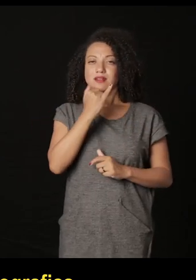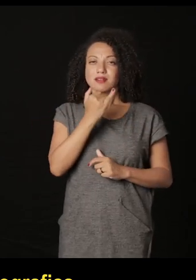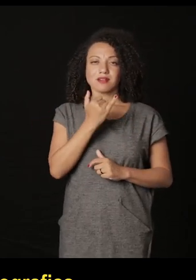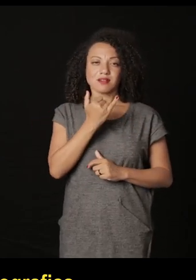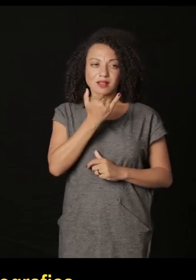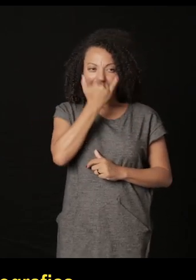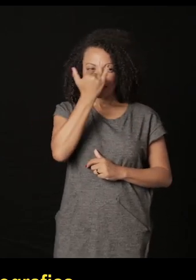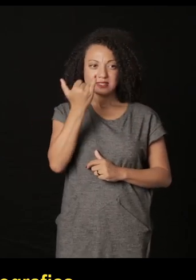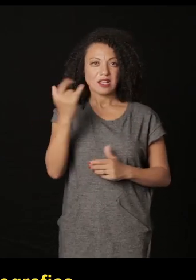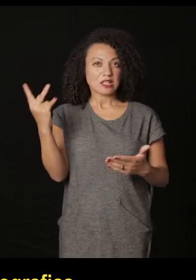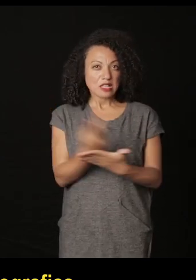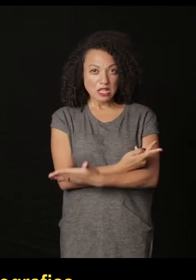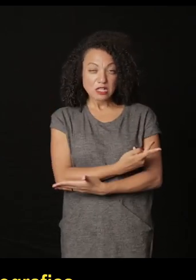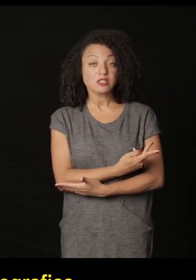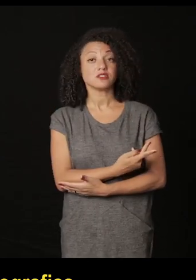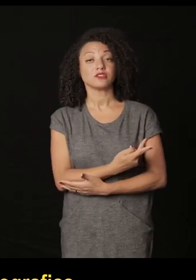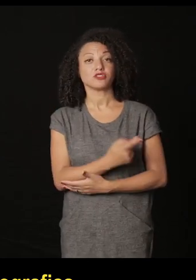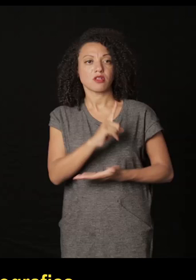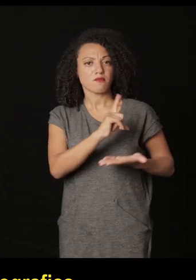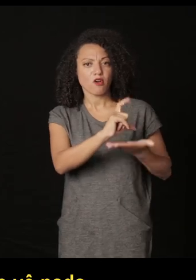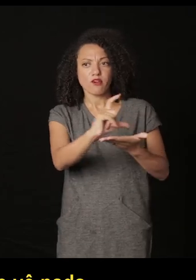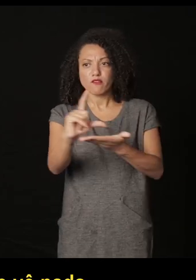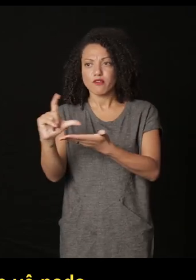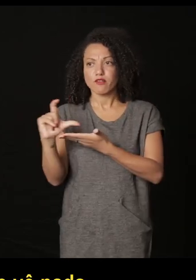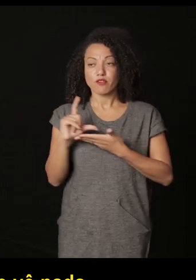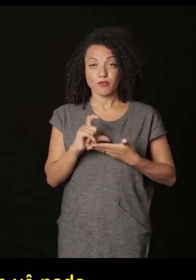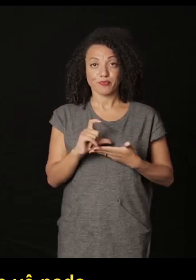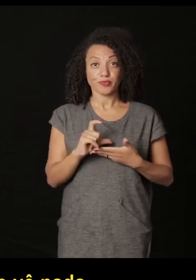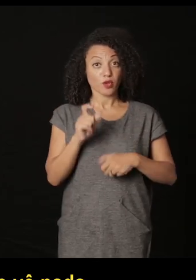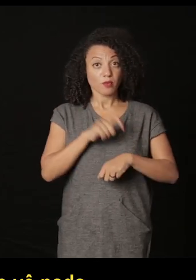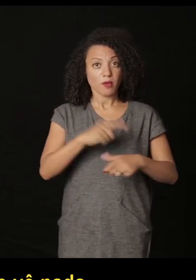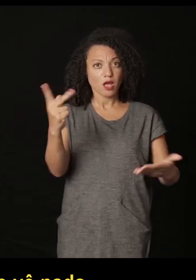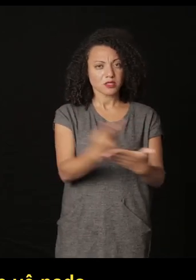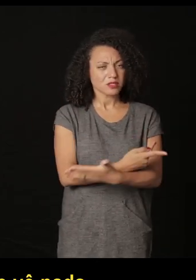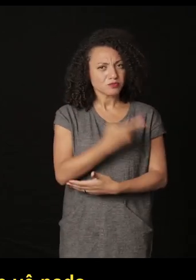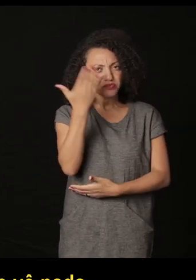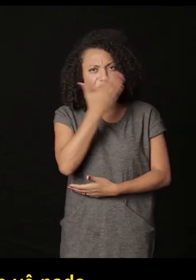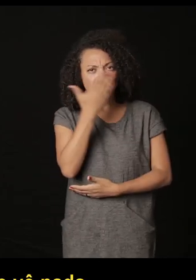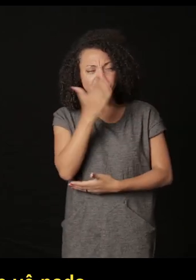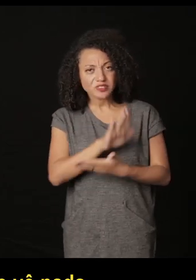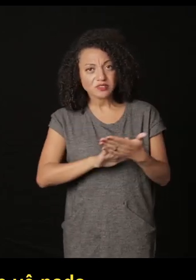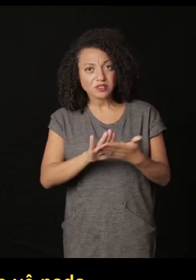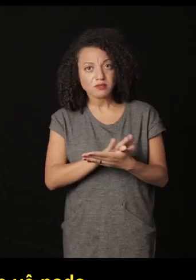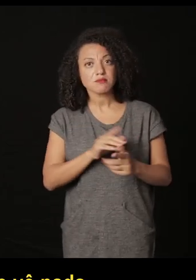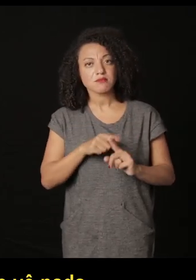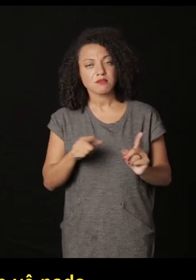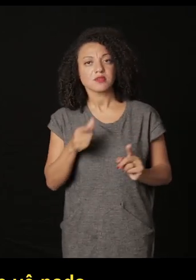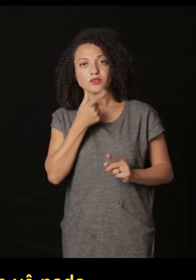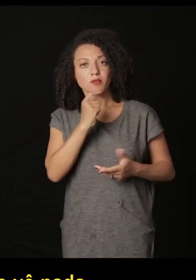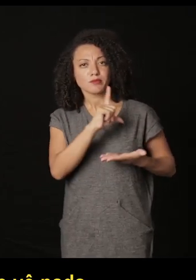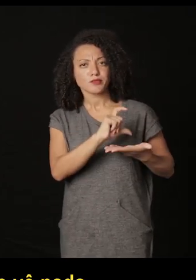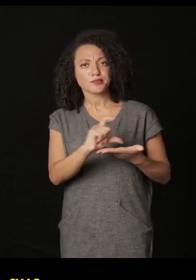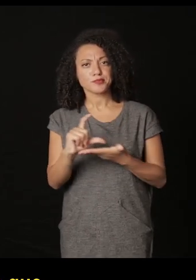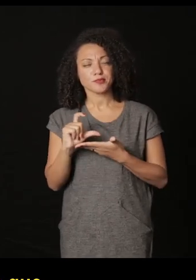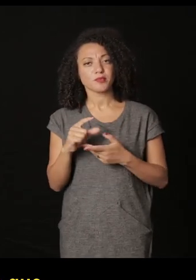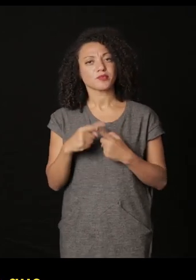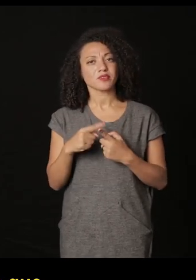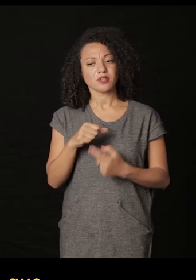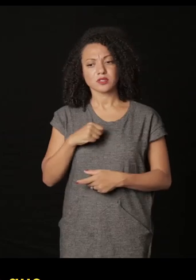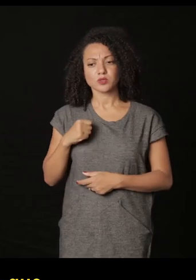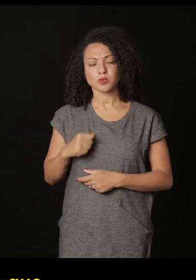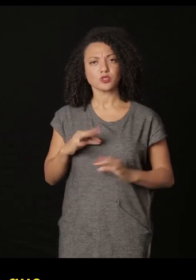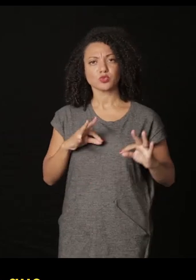que fotografiam accidentes mas nesses accidentes não se vê nada em